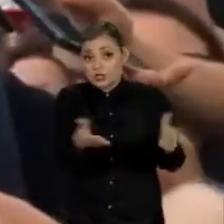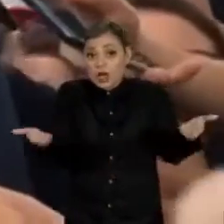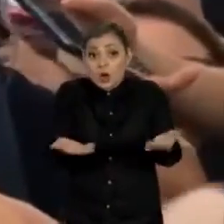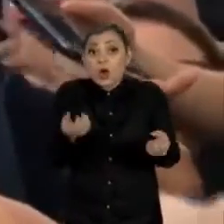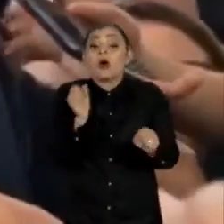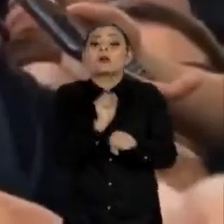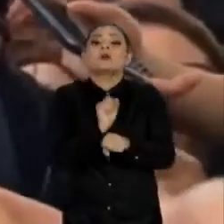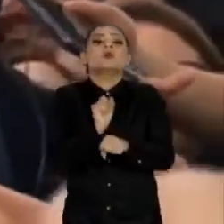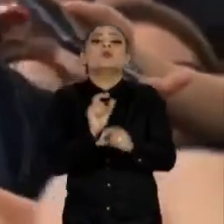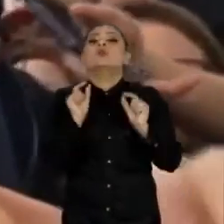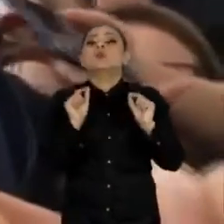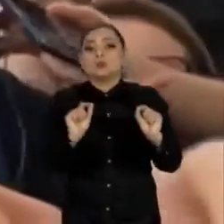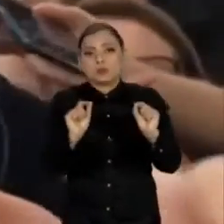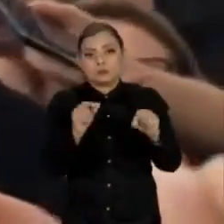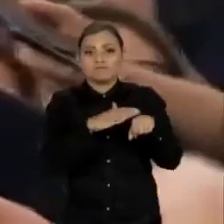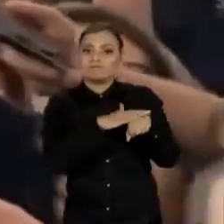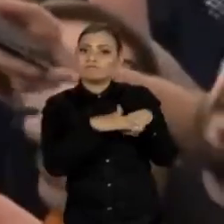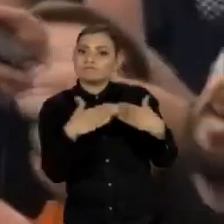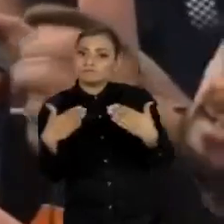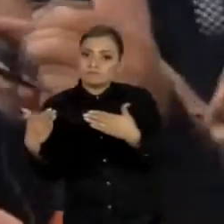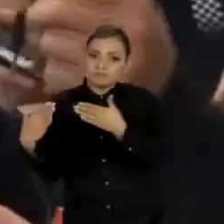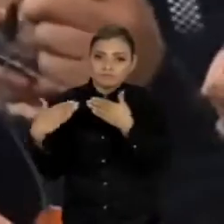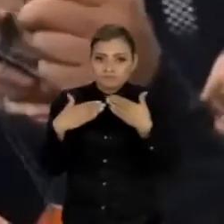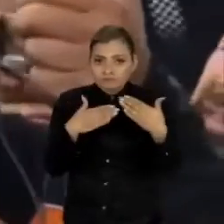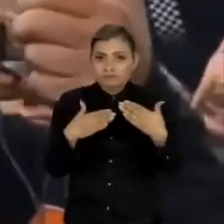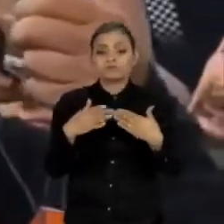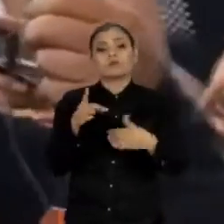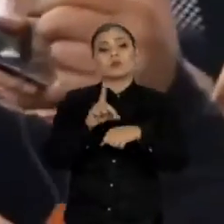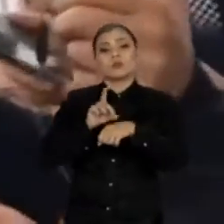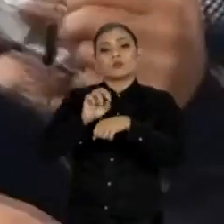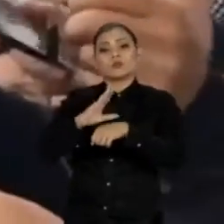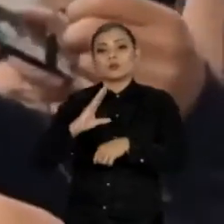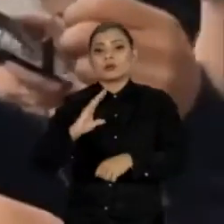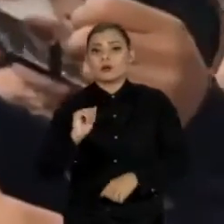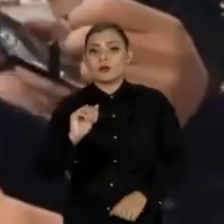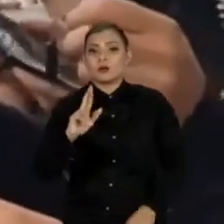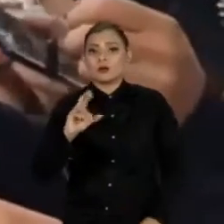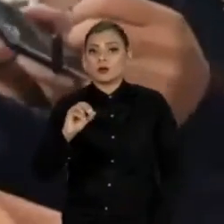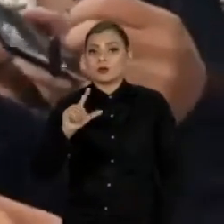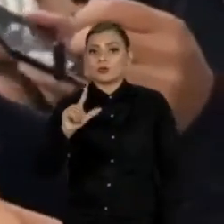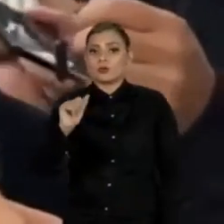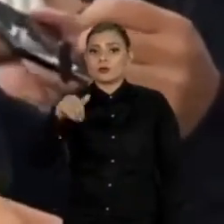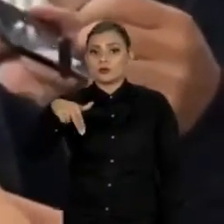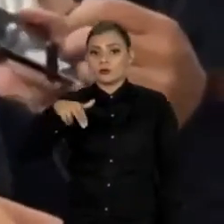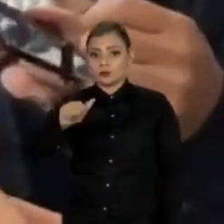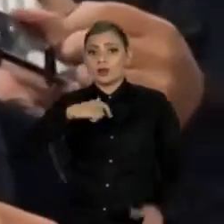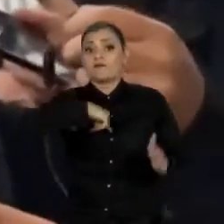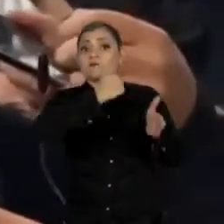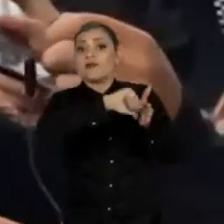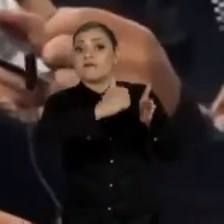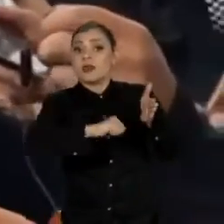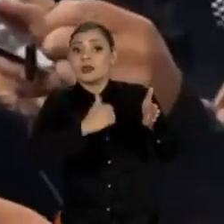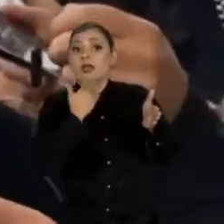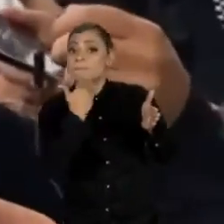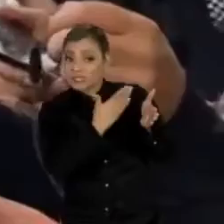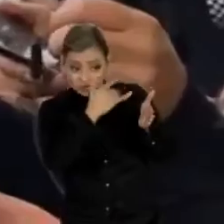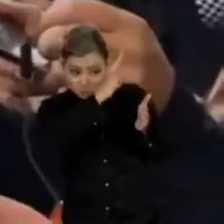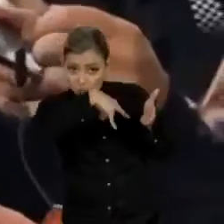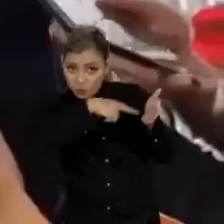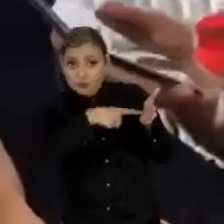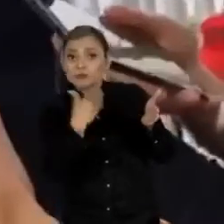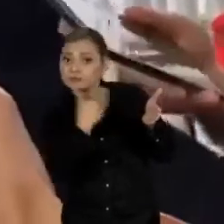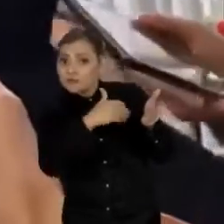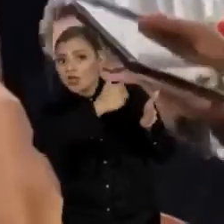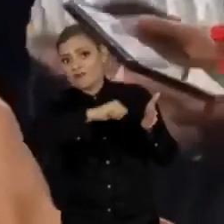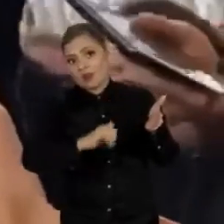iremos conversar com a doutora Carolina Lebus, que deve analisar o pedido que acabamos de